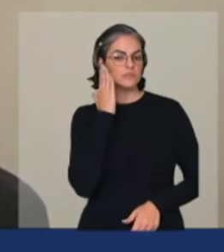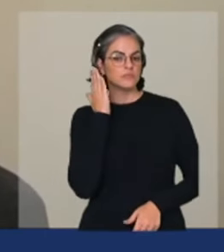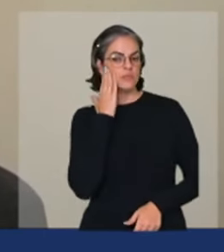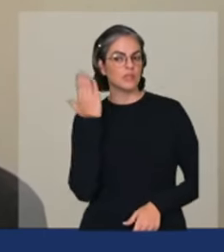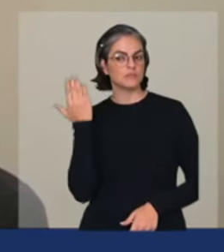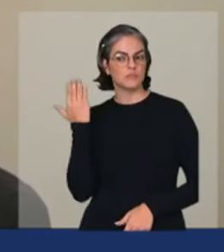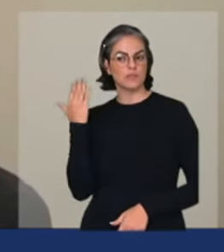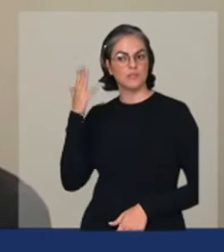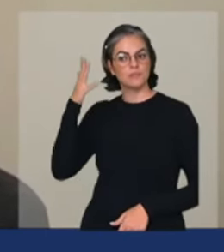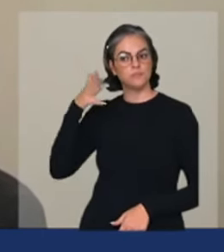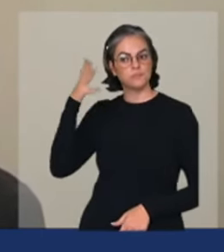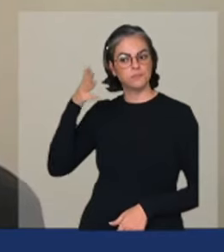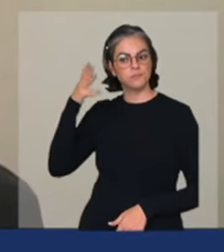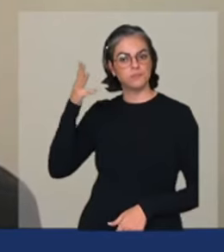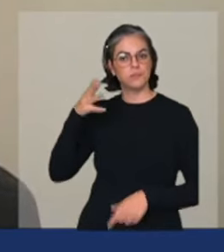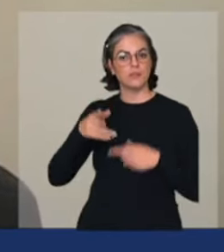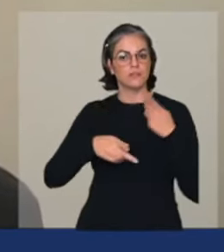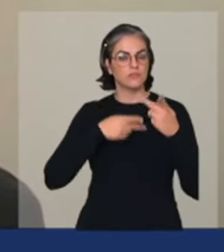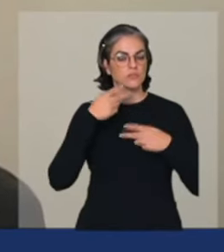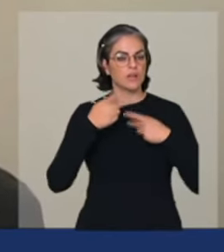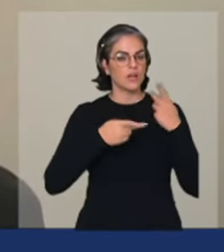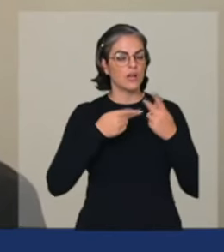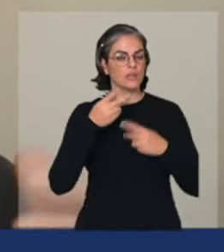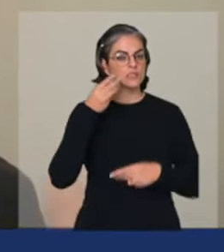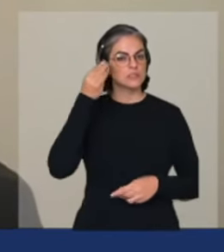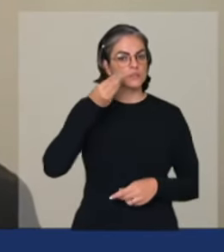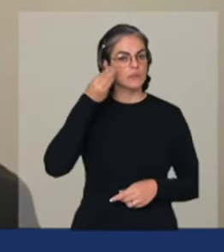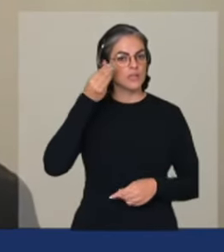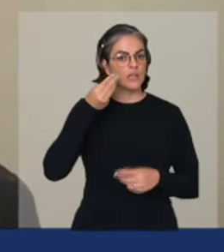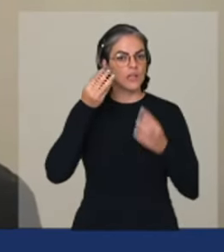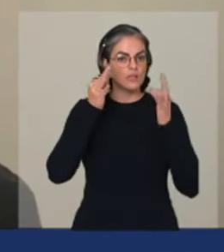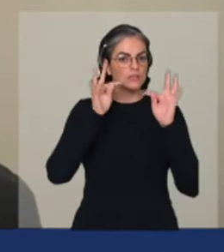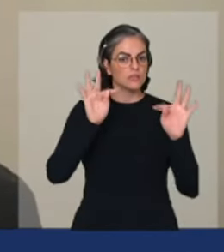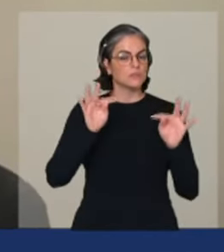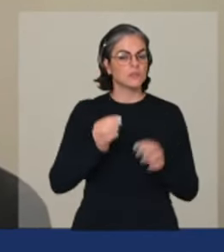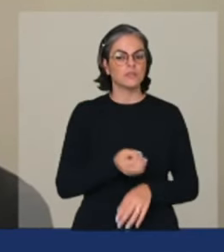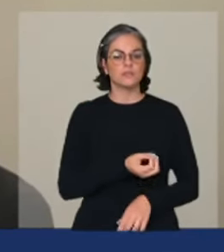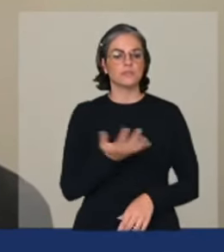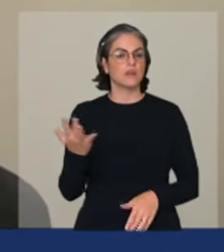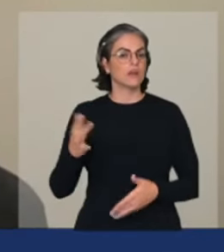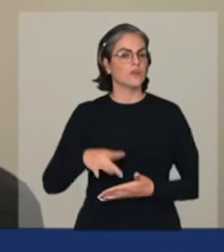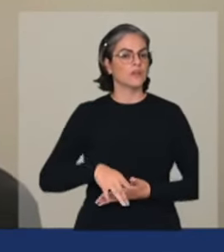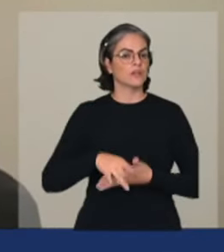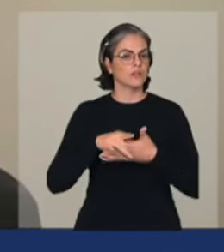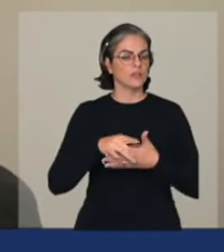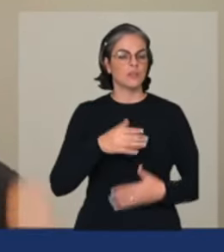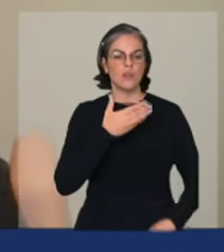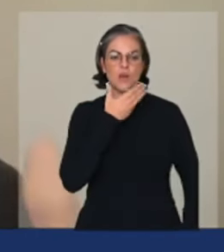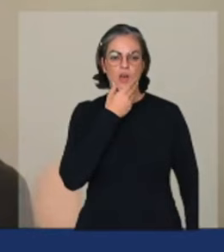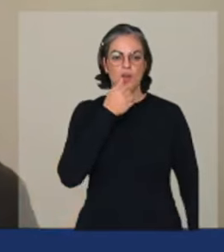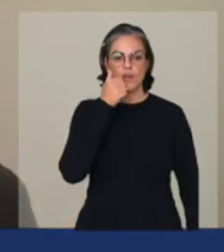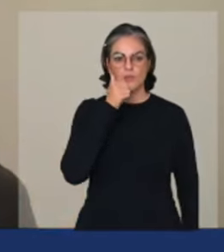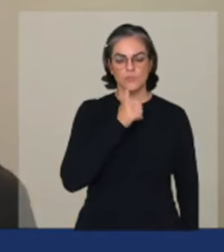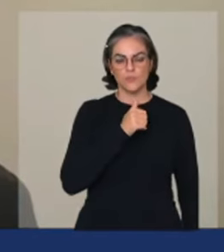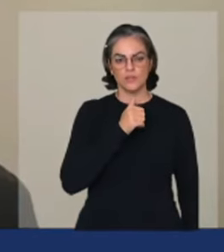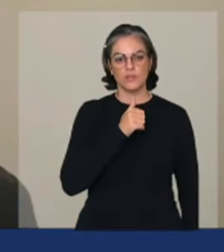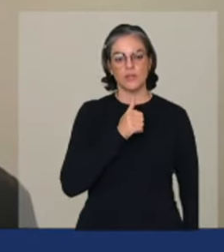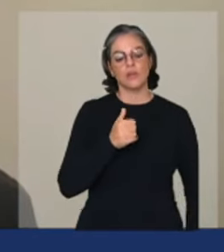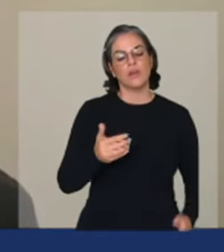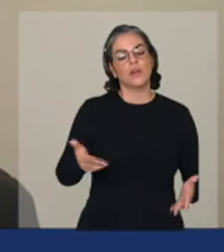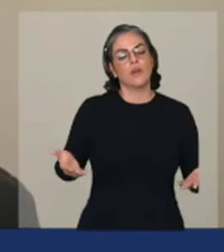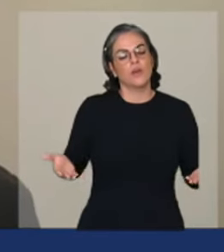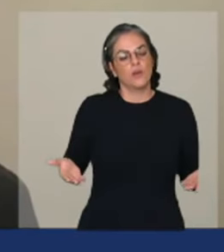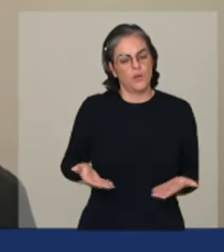depoimentos experiências de tantas lideranças de homens e mulheres no dia de hoje